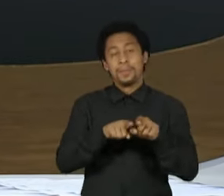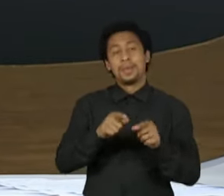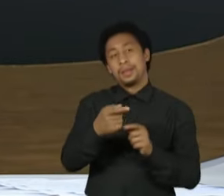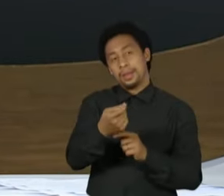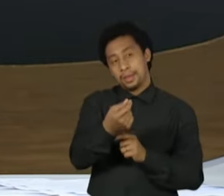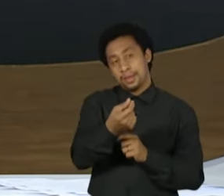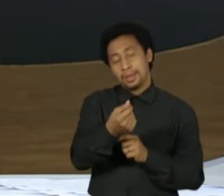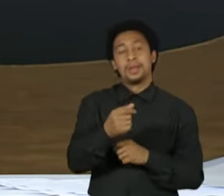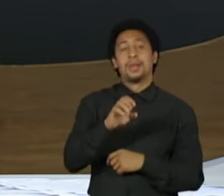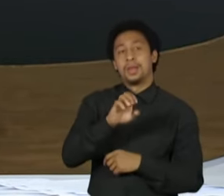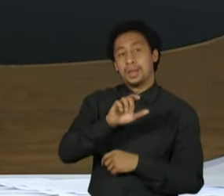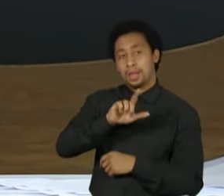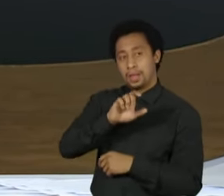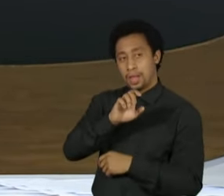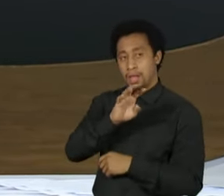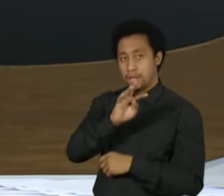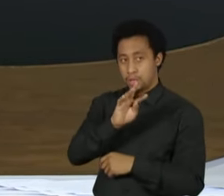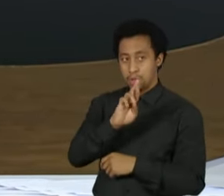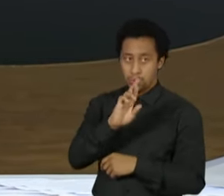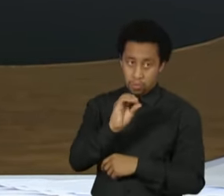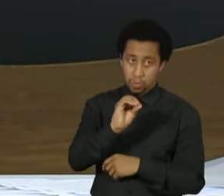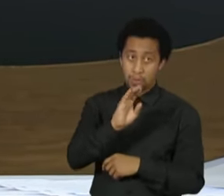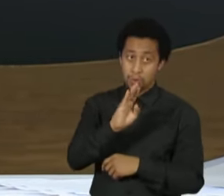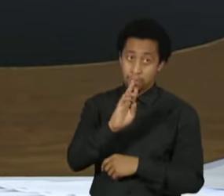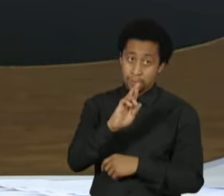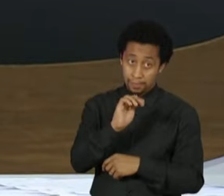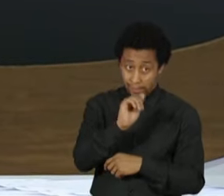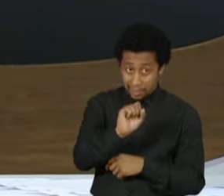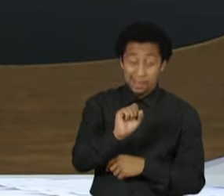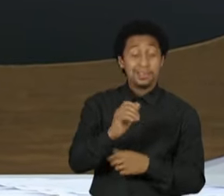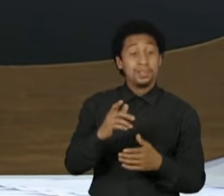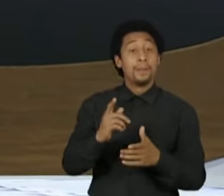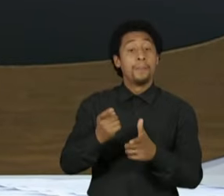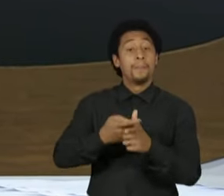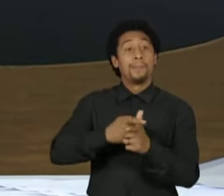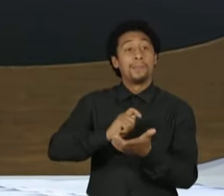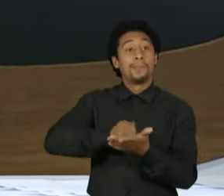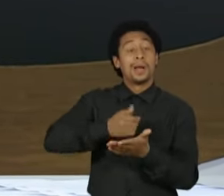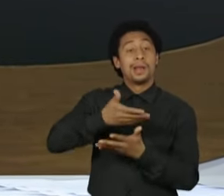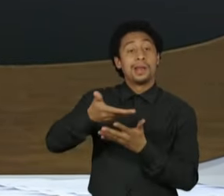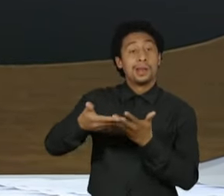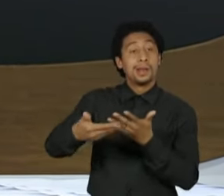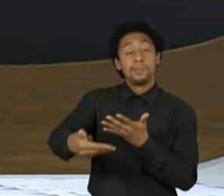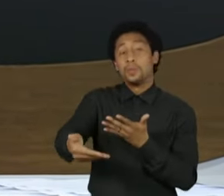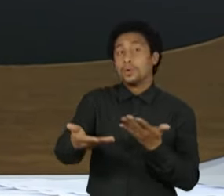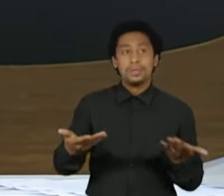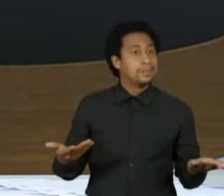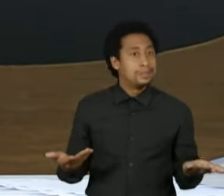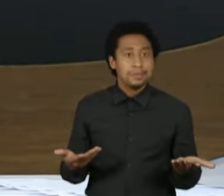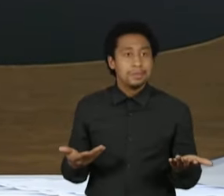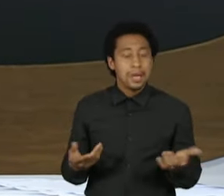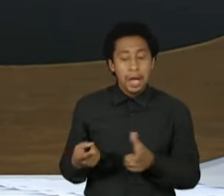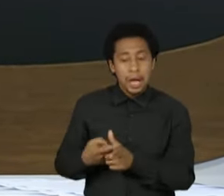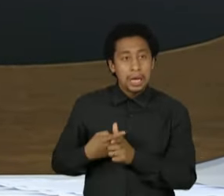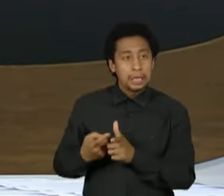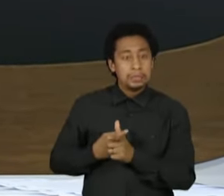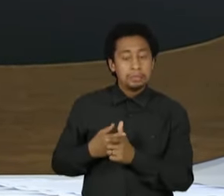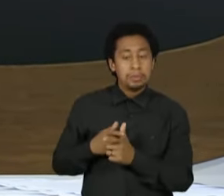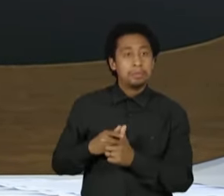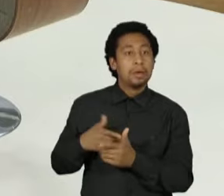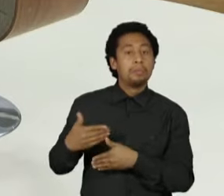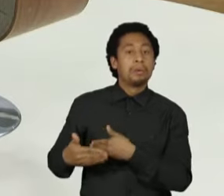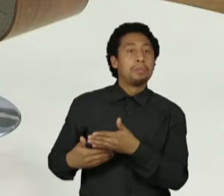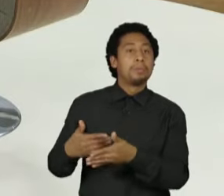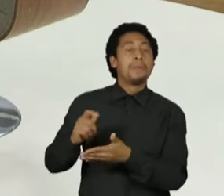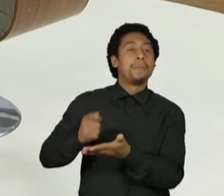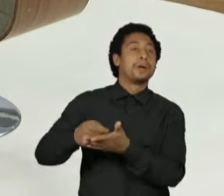Certamente ajudou o fato de ter dado calote nos precatórios. Está ficando muita coisa para frente. Não adianta só vir com a máxima que